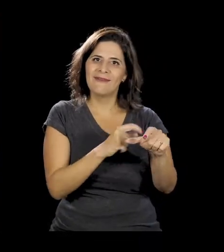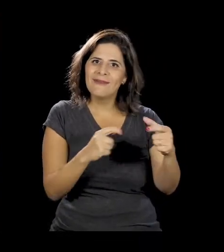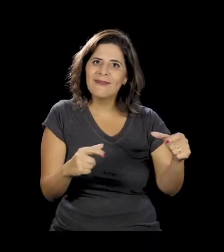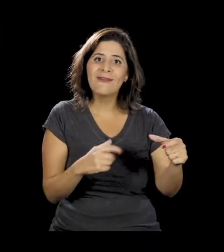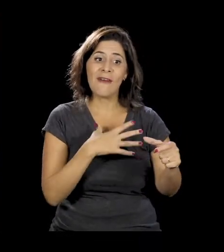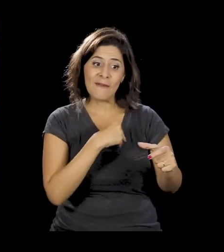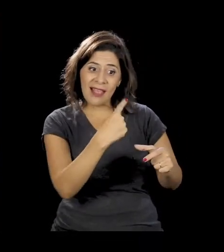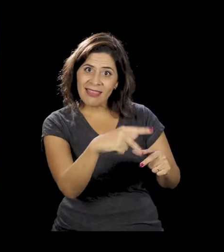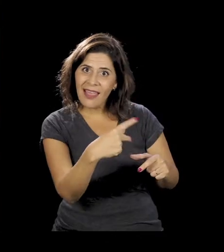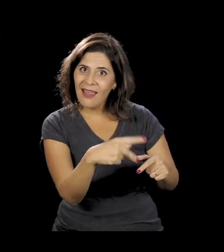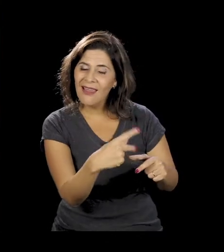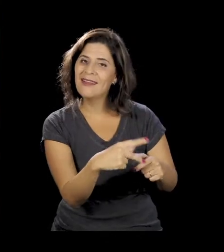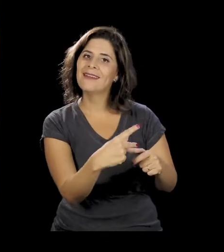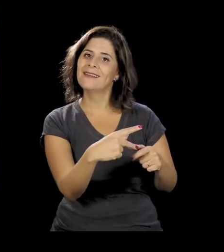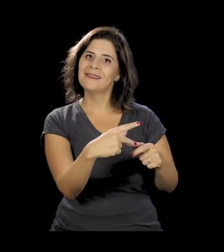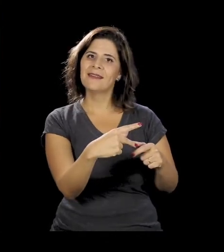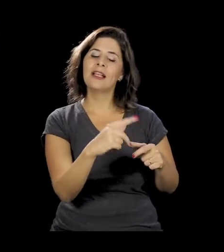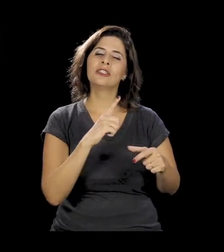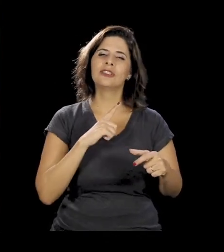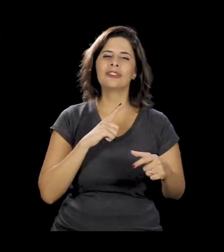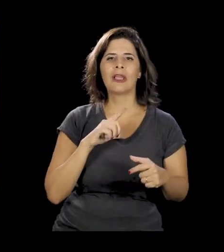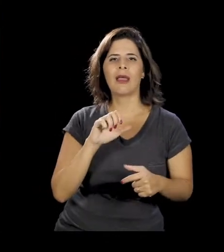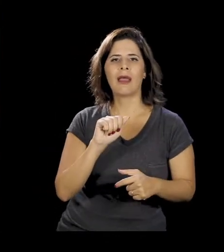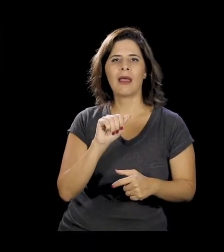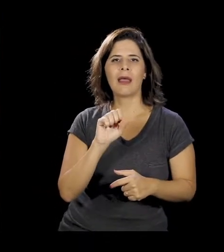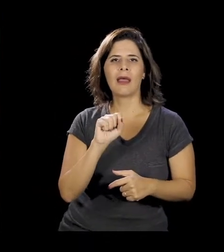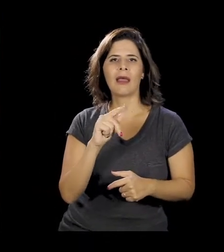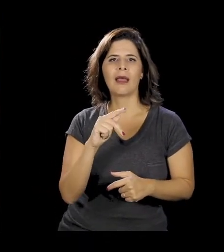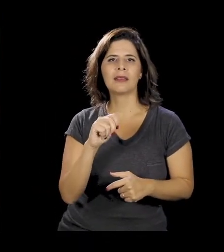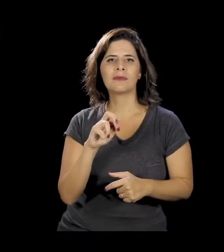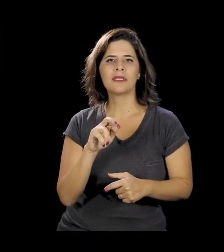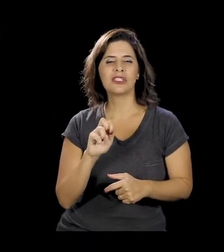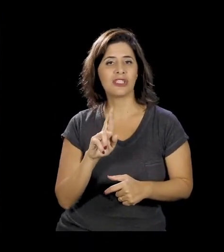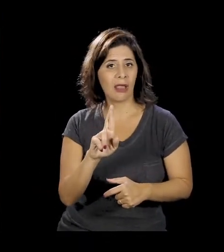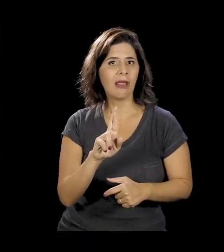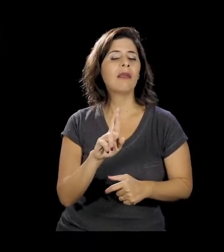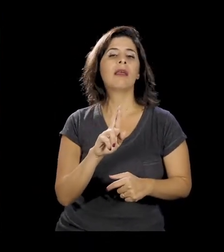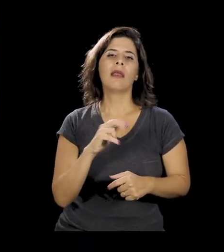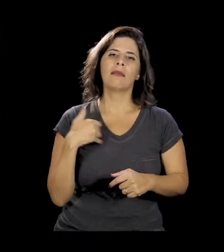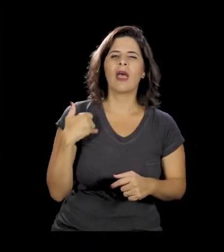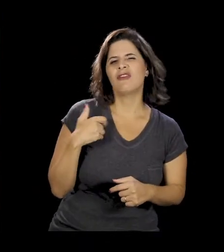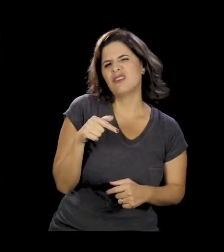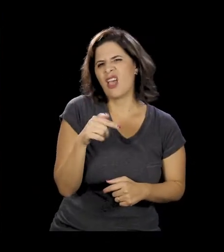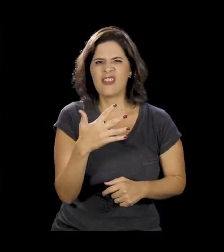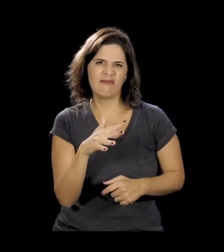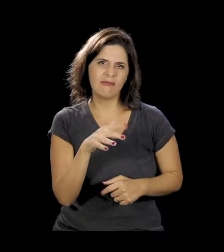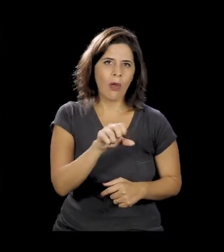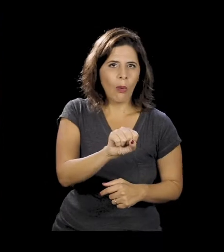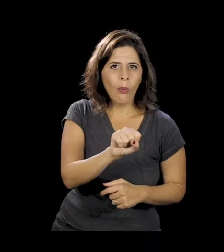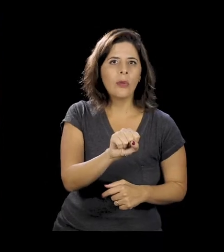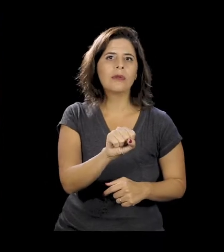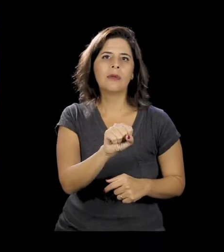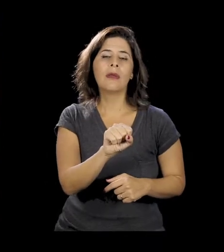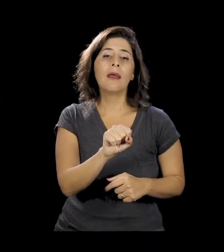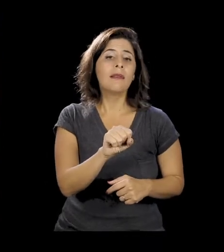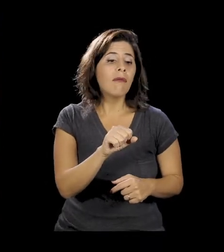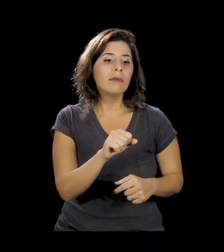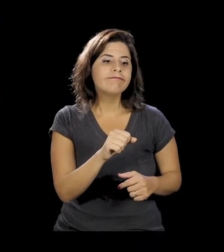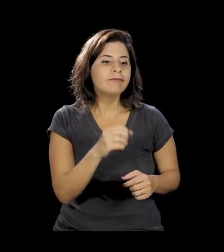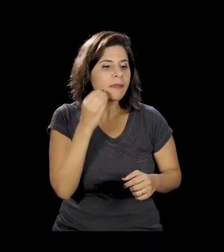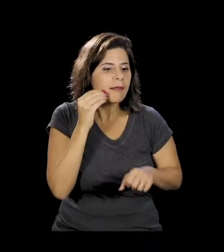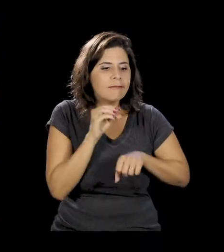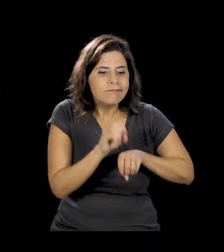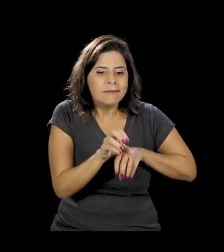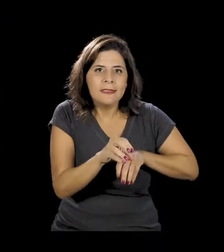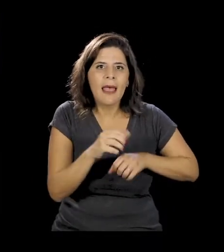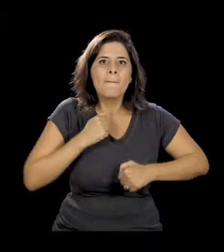filha dela, que estava... A Asperger, na época, tinha uns 7, 8 anos. Estava um tempo tentando aprender a tomar banho